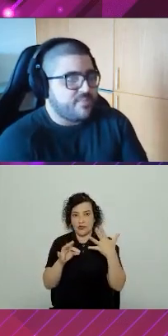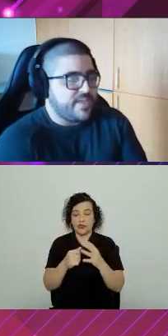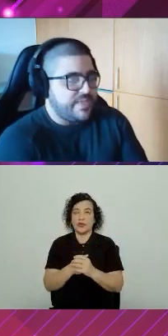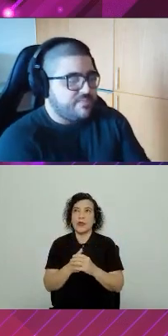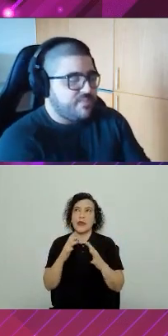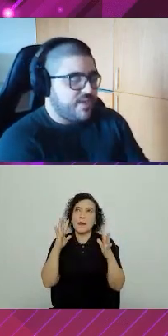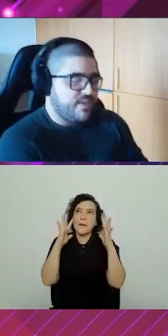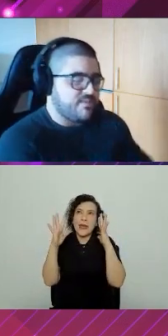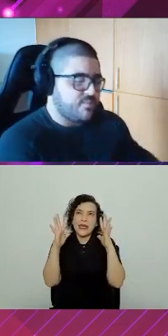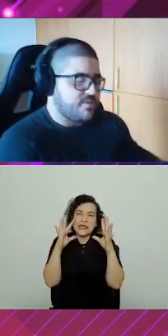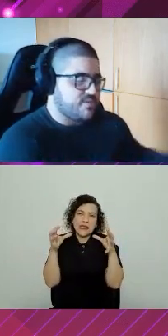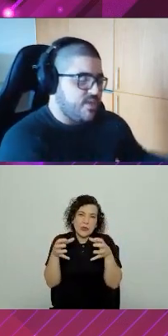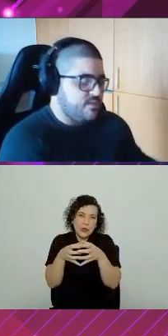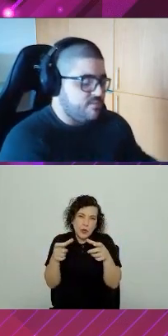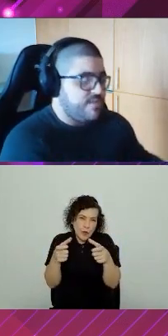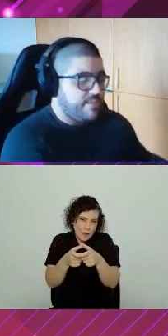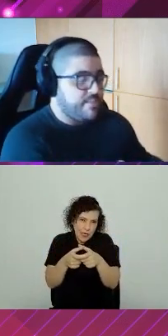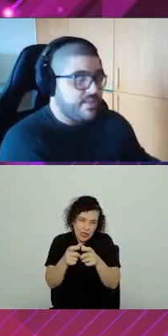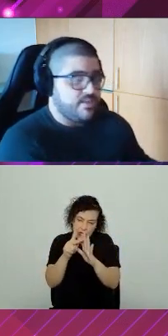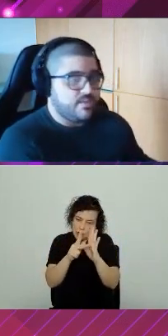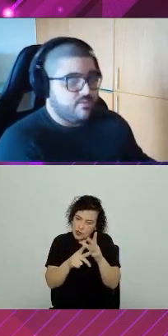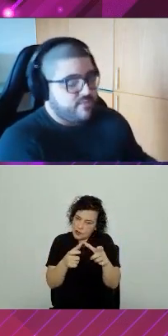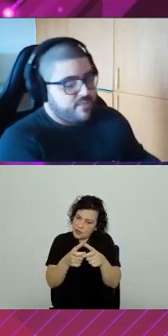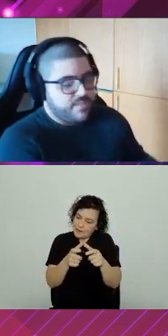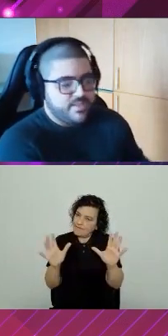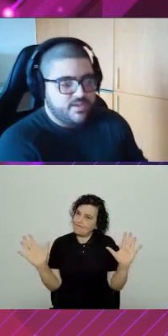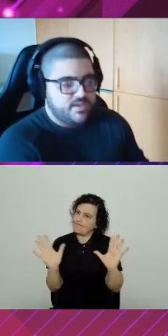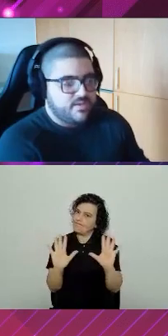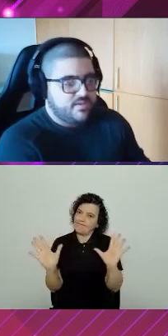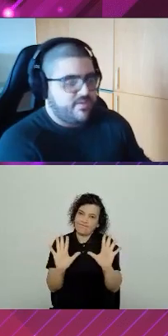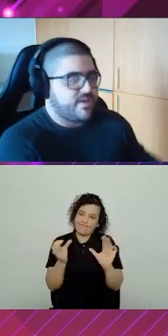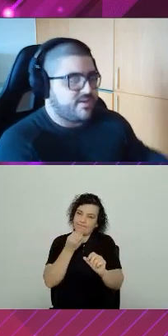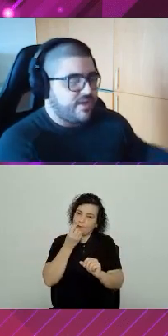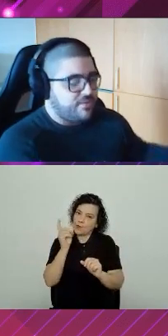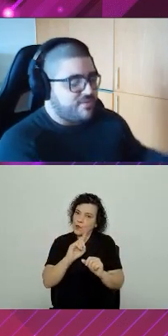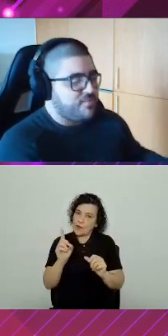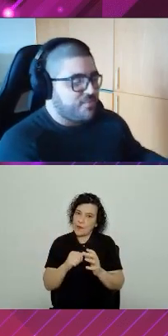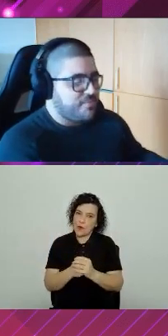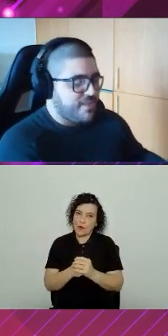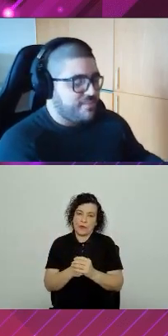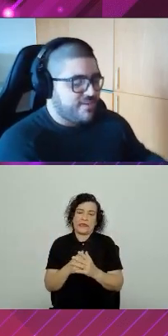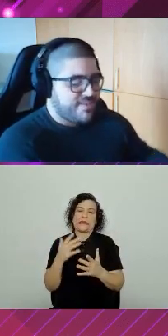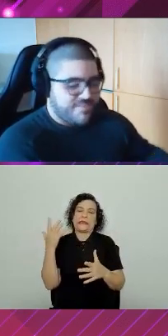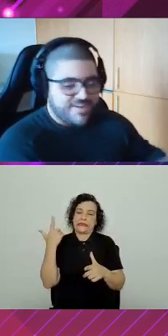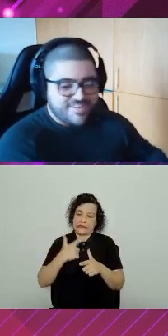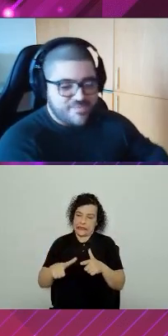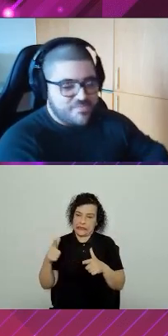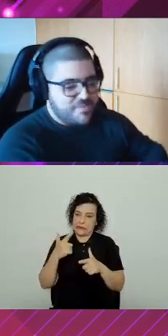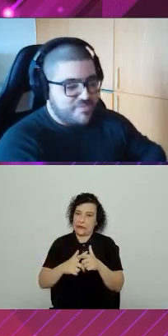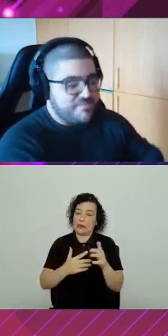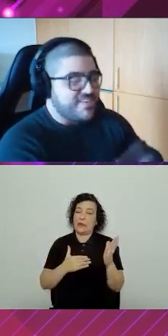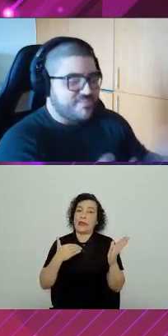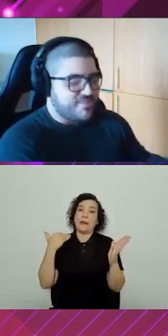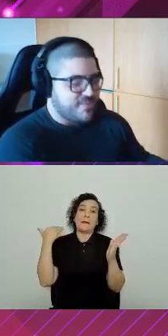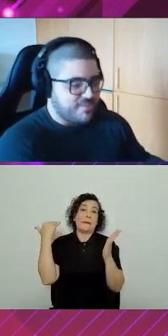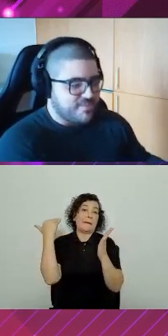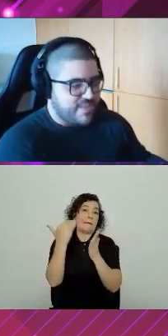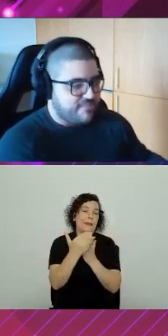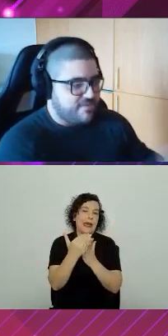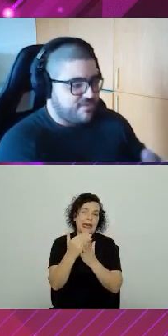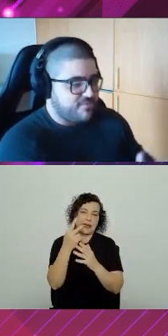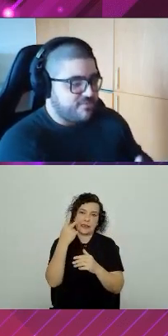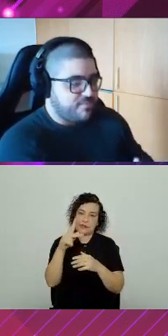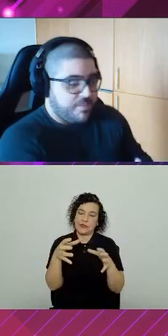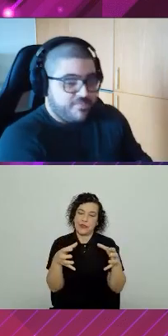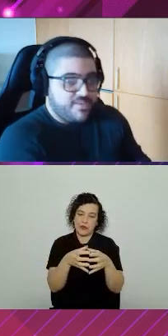pensado para equipes pequenas e projetos pequenos. Não vale a pena. Não vale a pena. Vai causar um problema, vai causar um problema infinito para a equipe